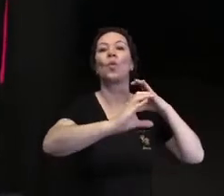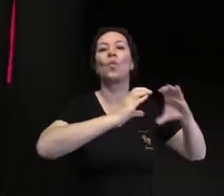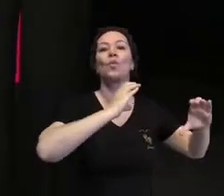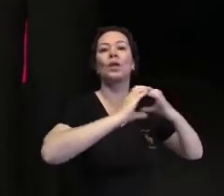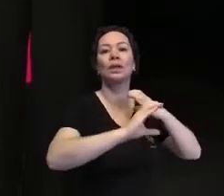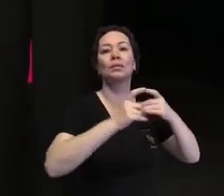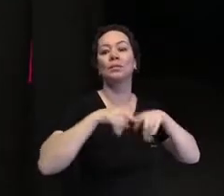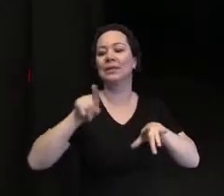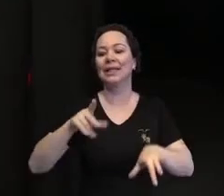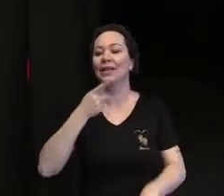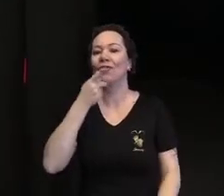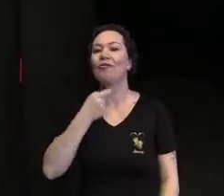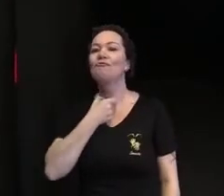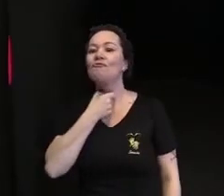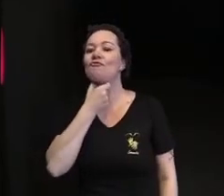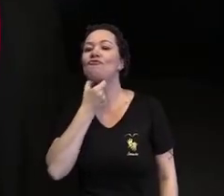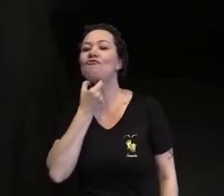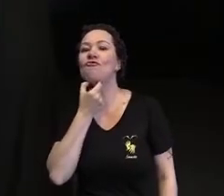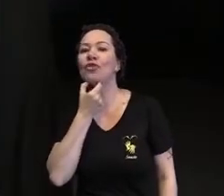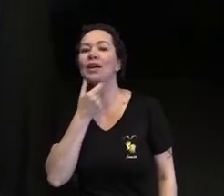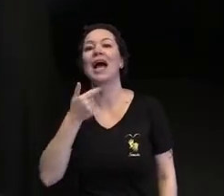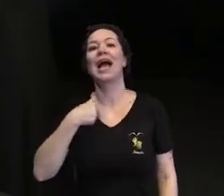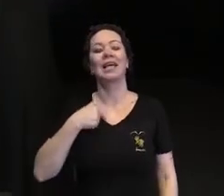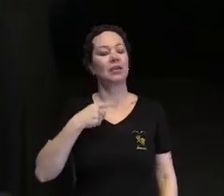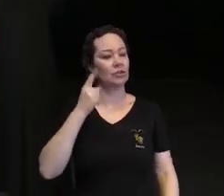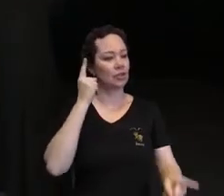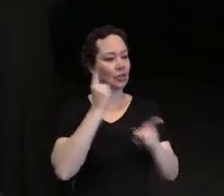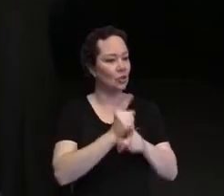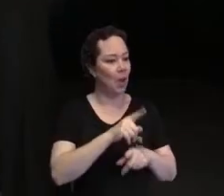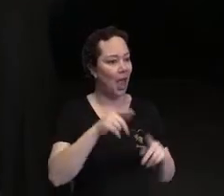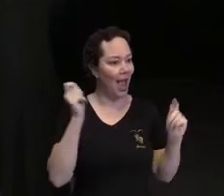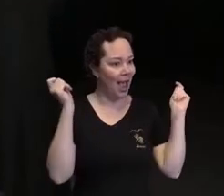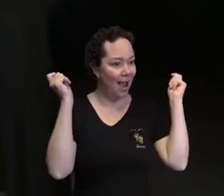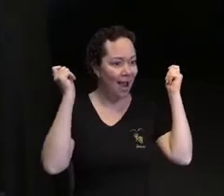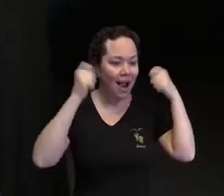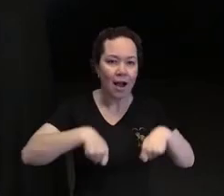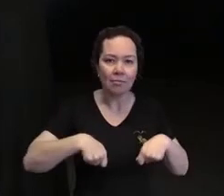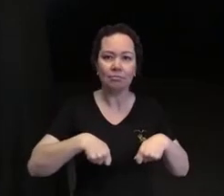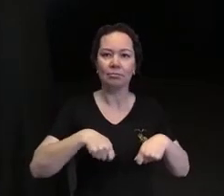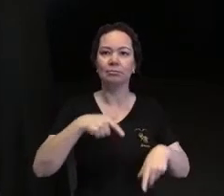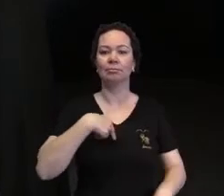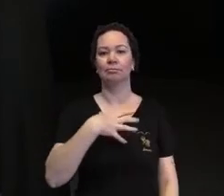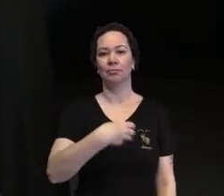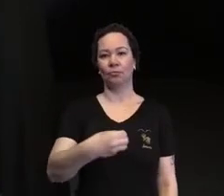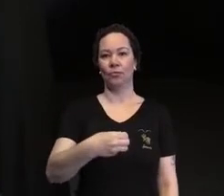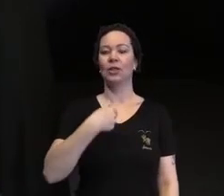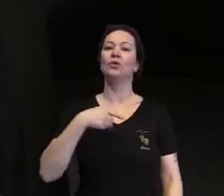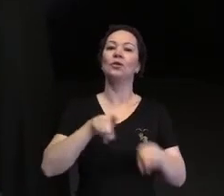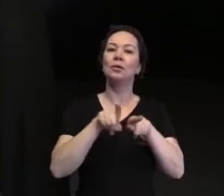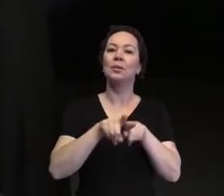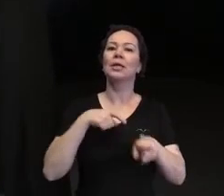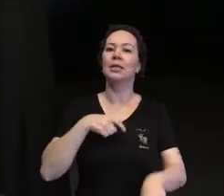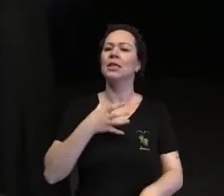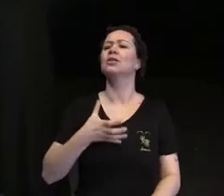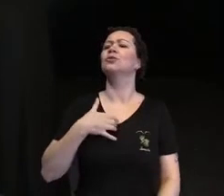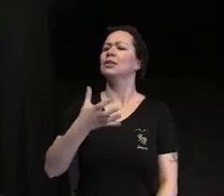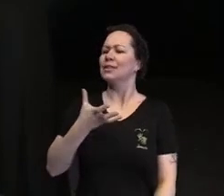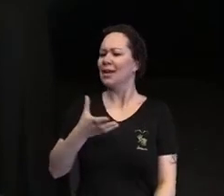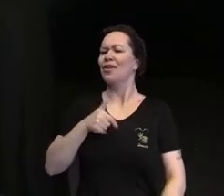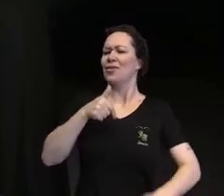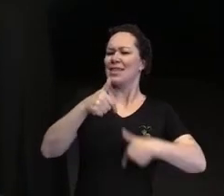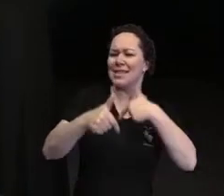descobri a potência que tem o meu filho. E foi aí também que eu desejei trabalhar muito mais